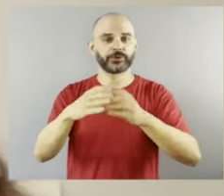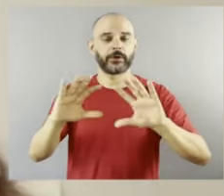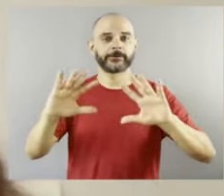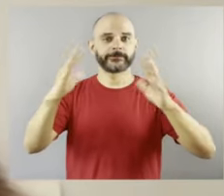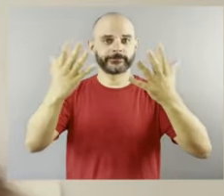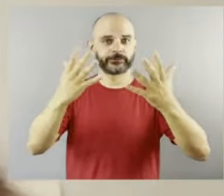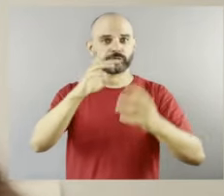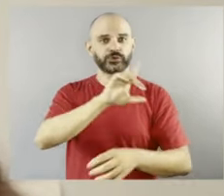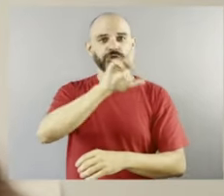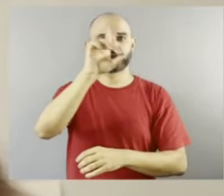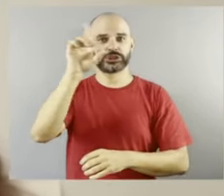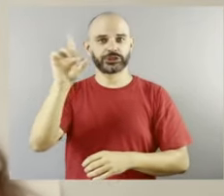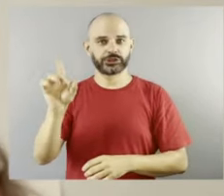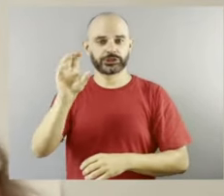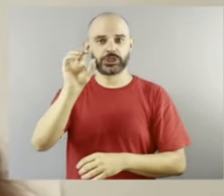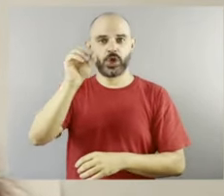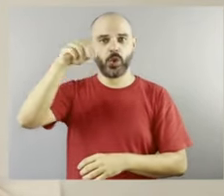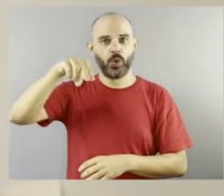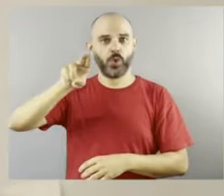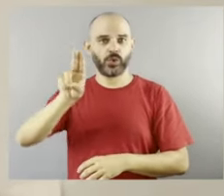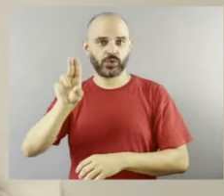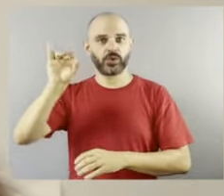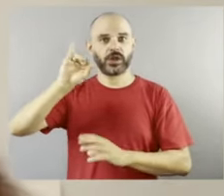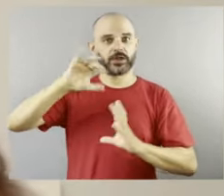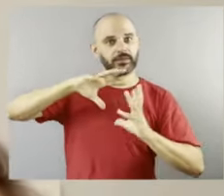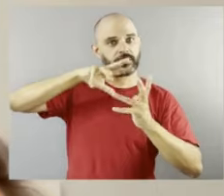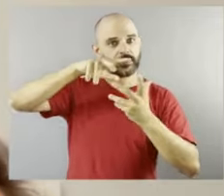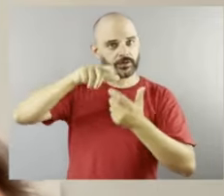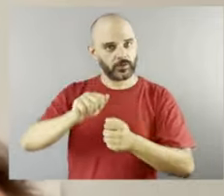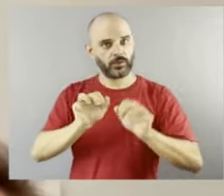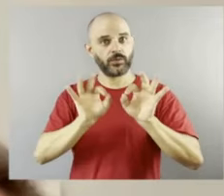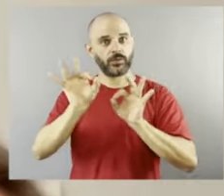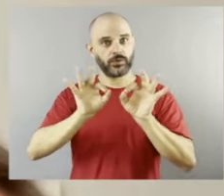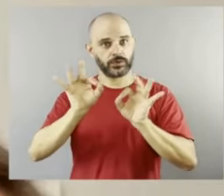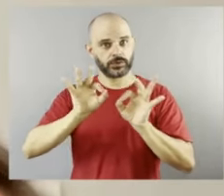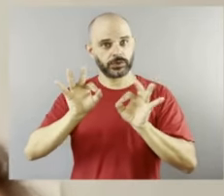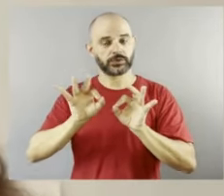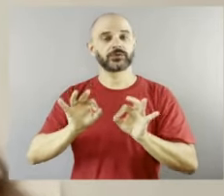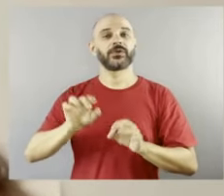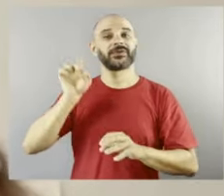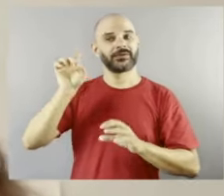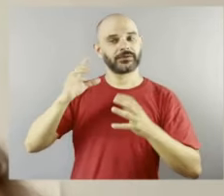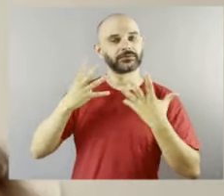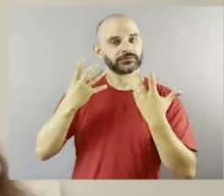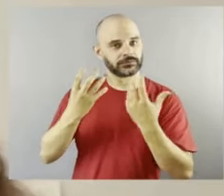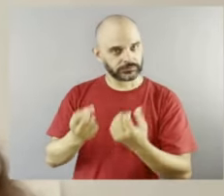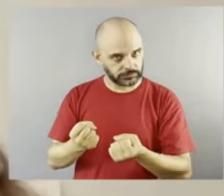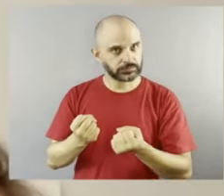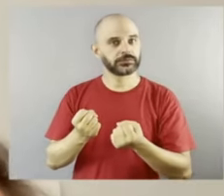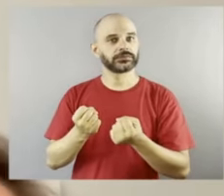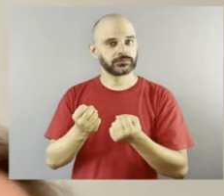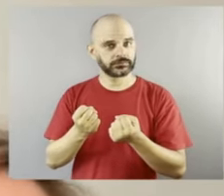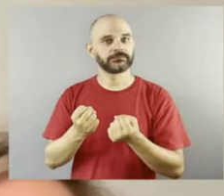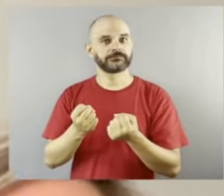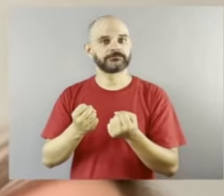Para a celebração do Dia Internacional na ONU, o projeto, e ele foi aceito, e ele foi,